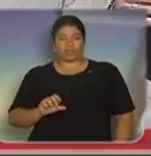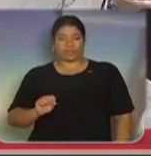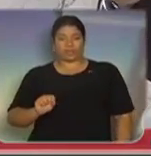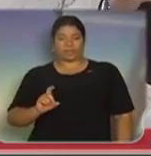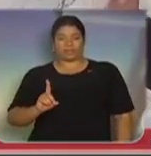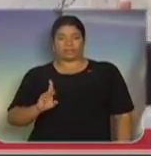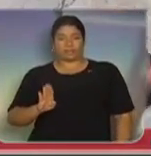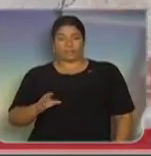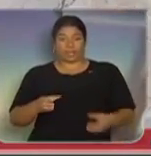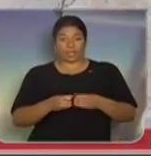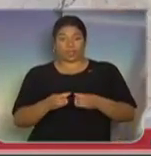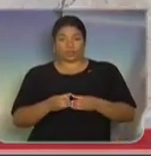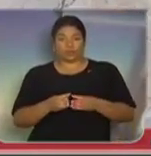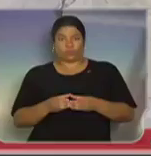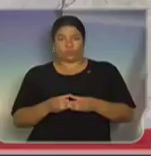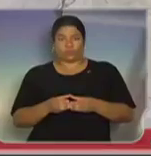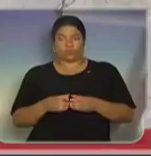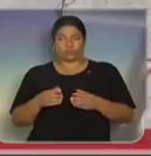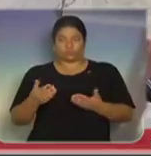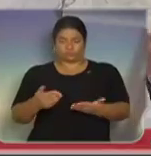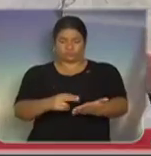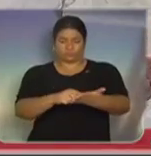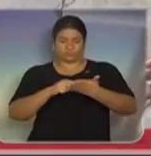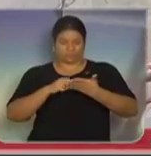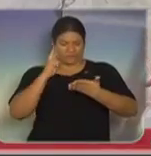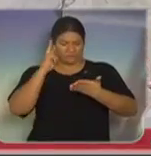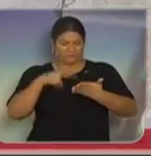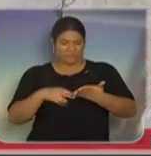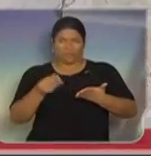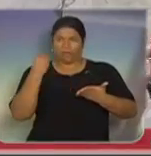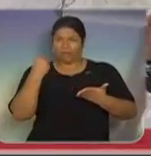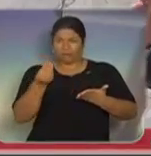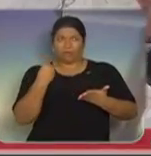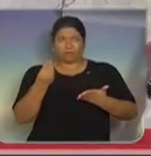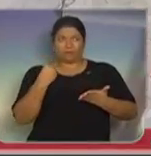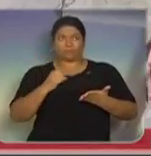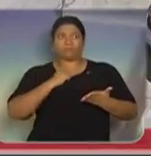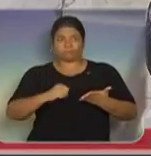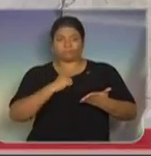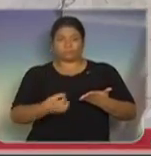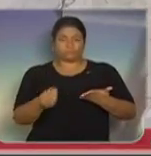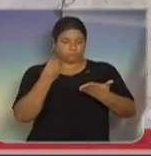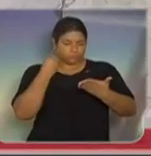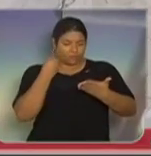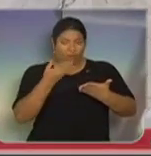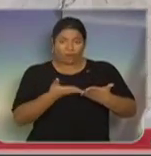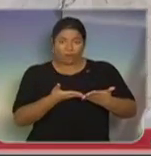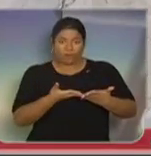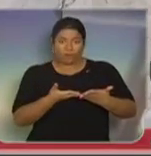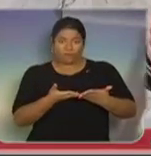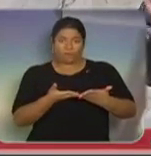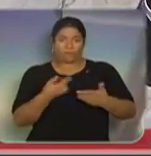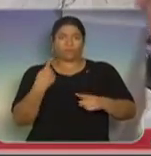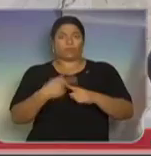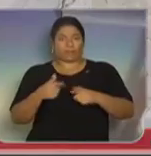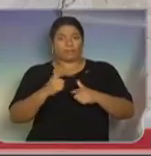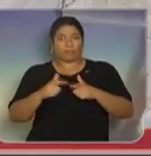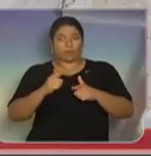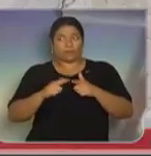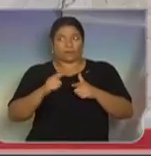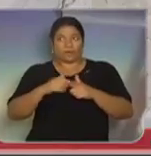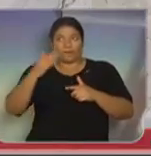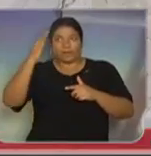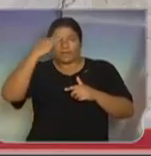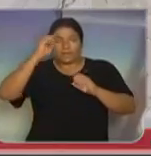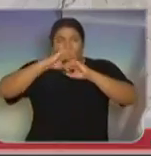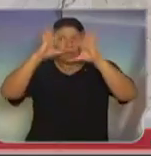pé da vida com a história. Para deixar o português bem claro aqui. Tenham certeza que todos os deputados trabalharão em